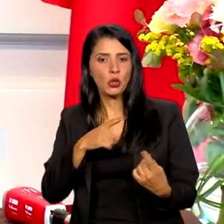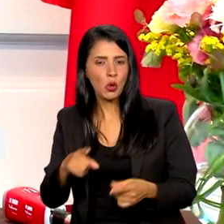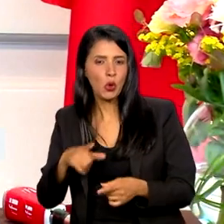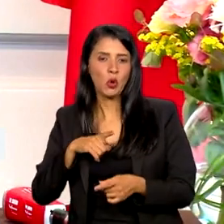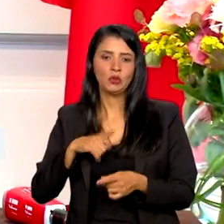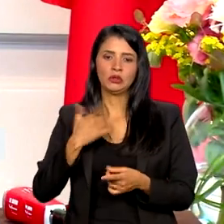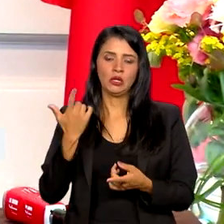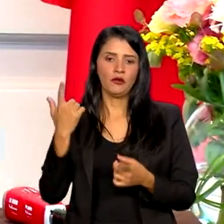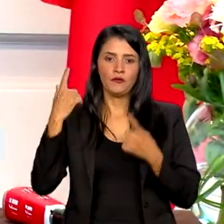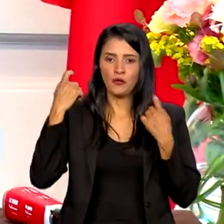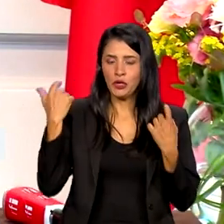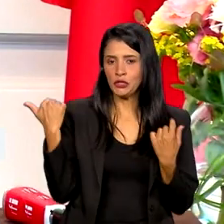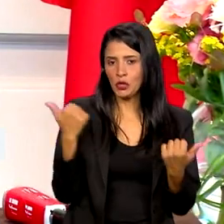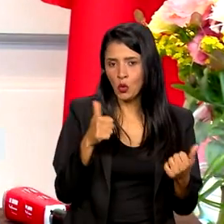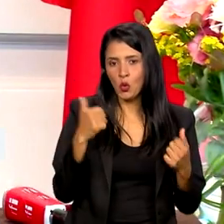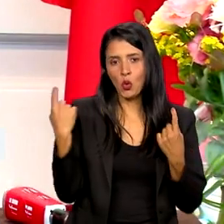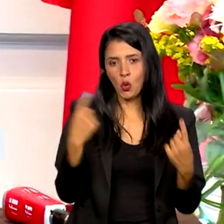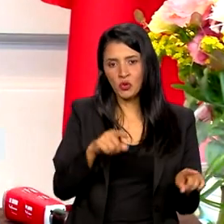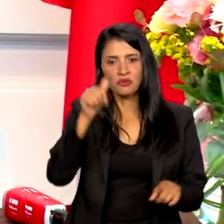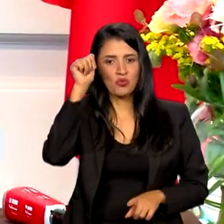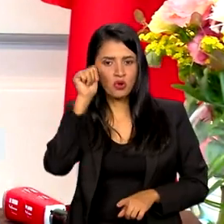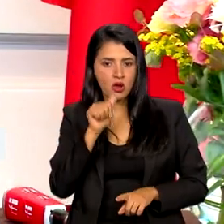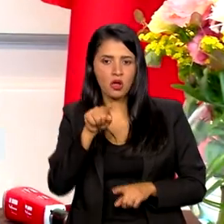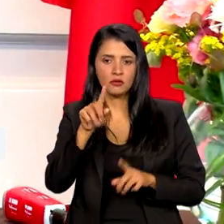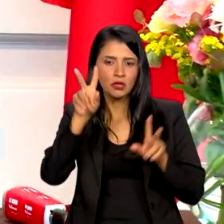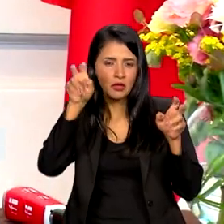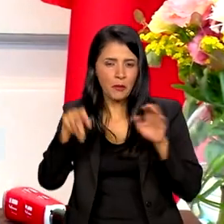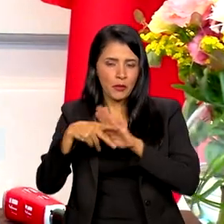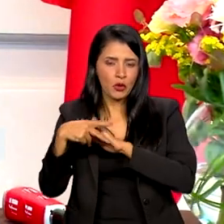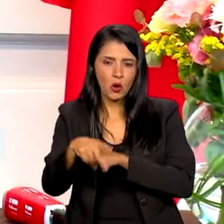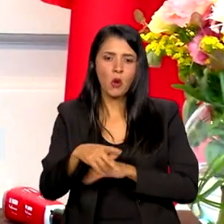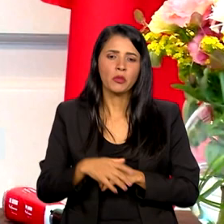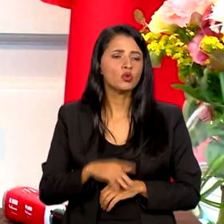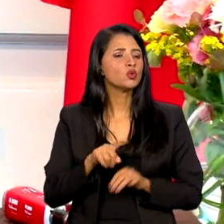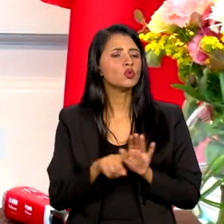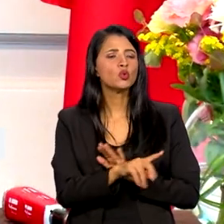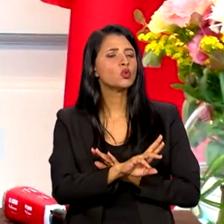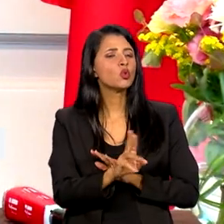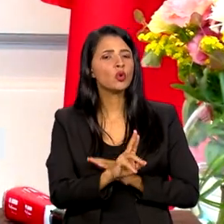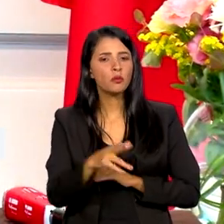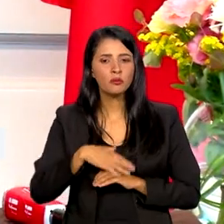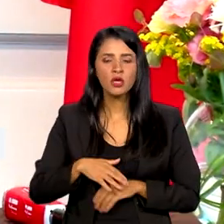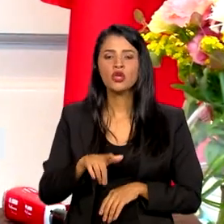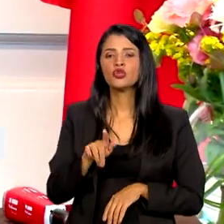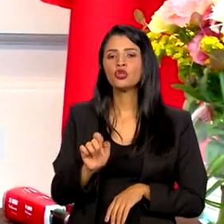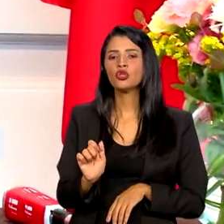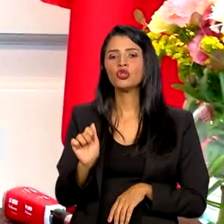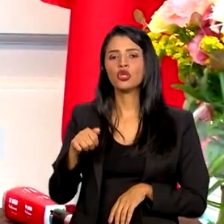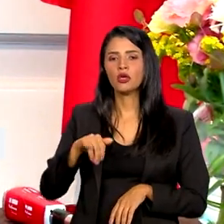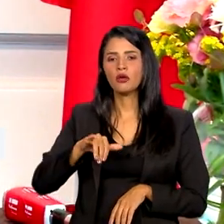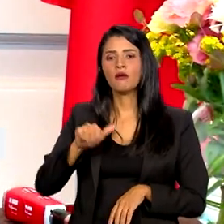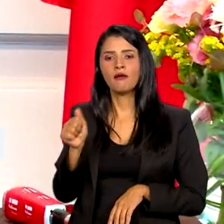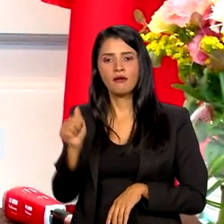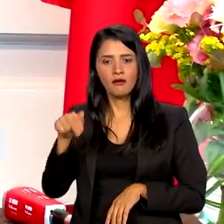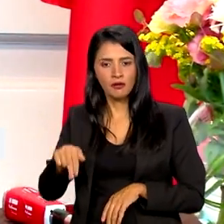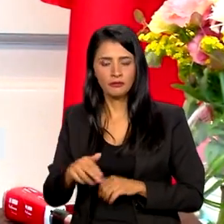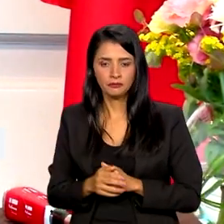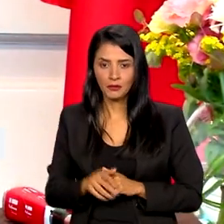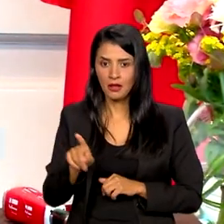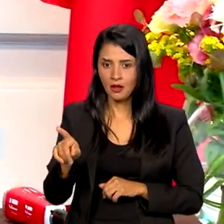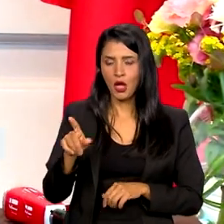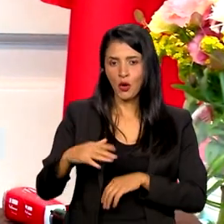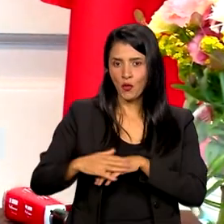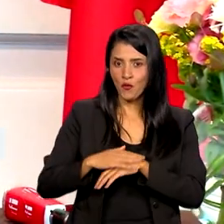ela estava muito atenta. Eu acho que foi o que mais... Como é seu nome? Desculpa. Jean, acho que o mais interessante da conversa ali era ter uma